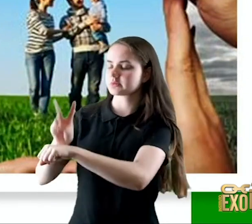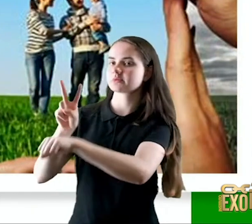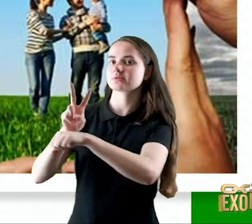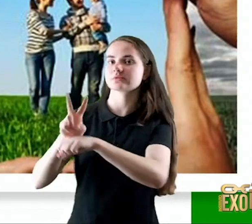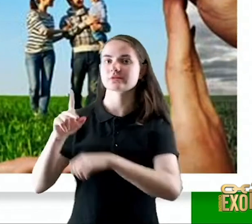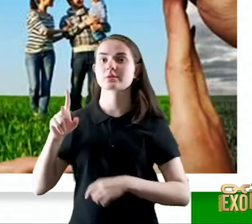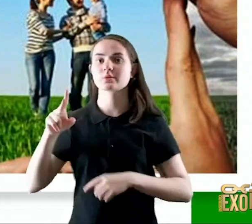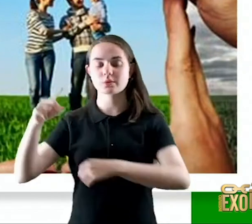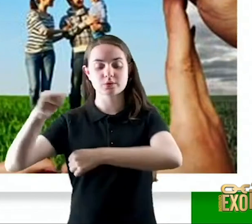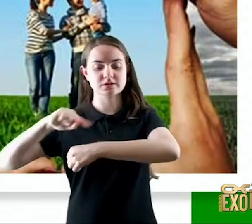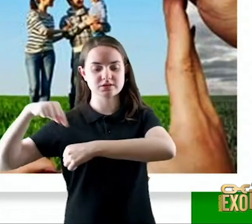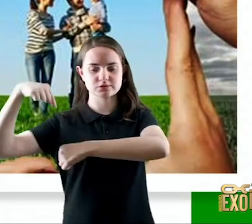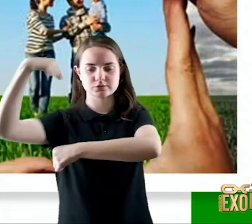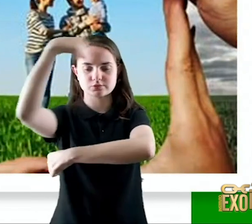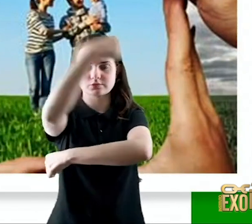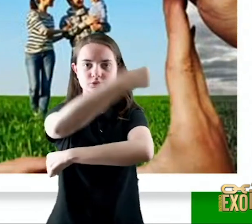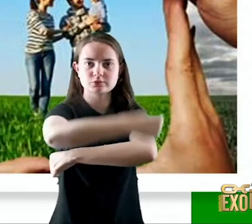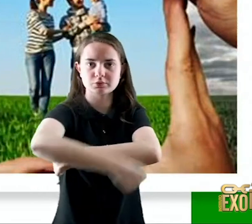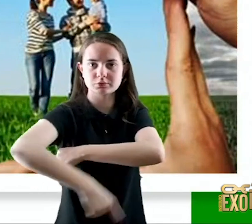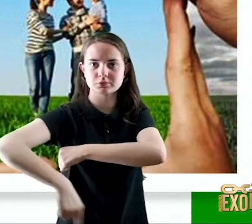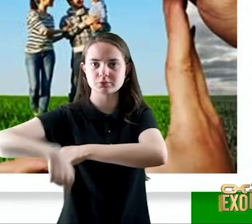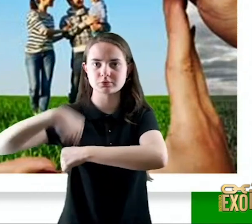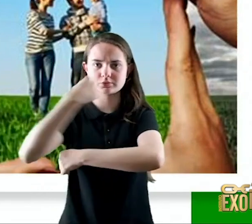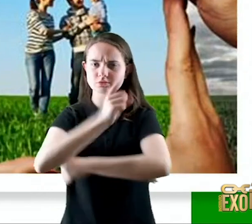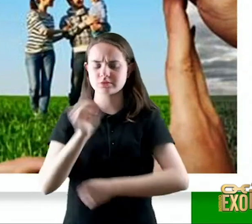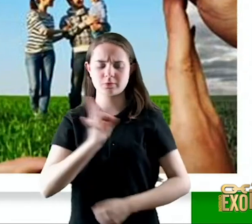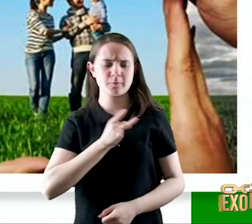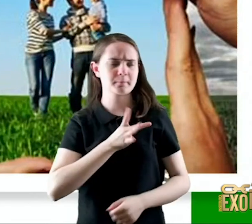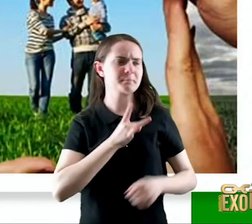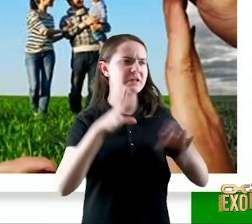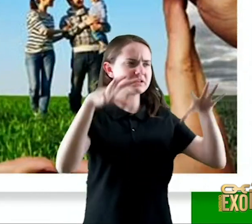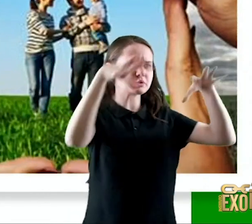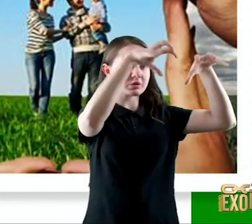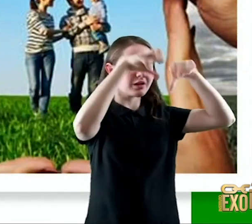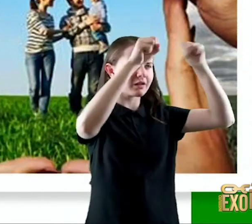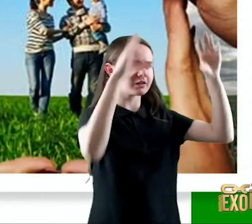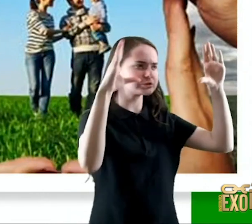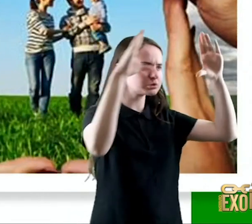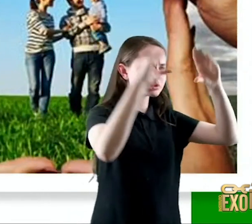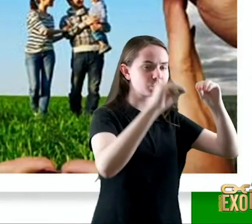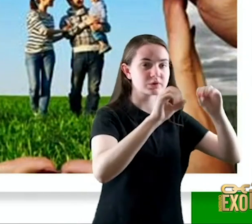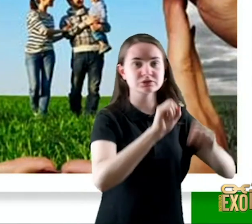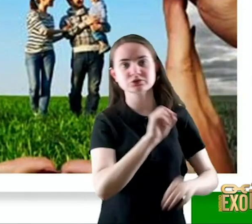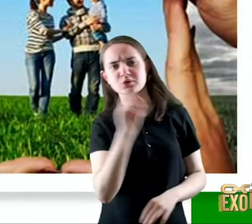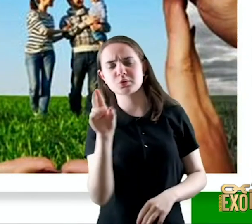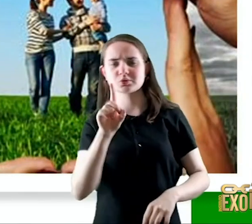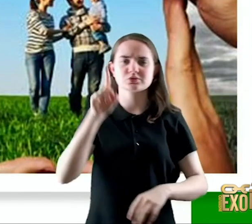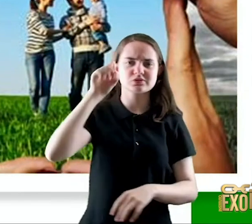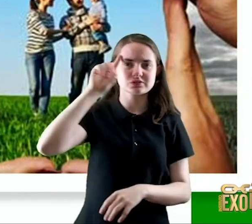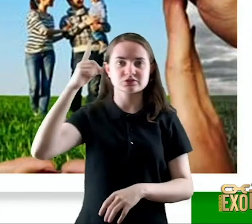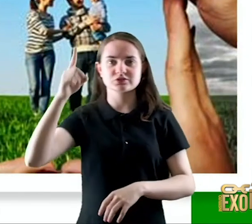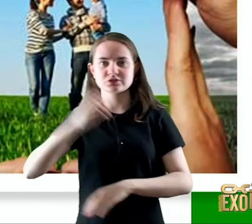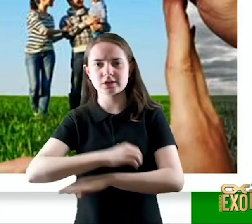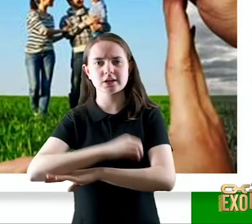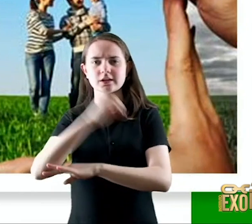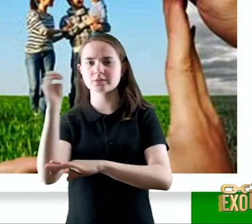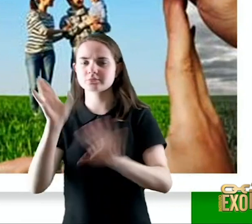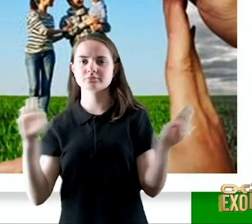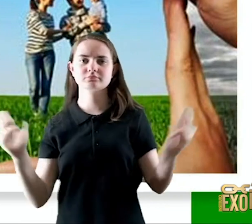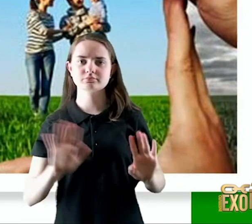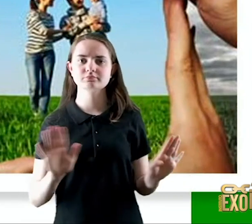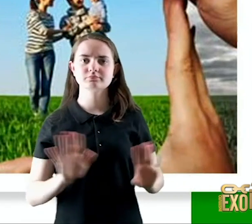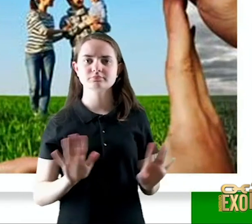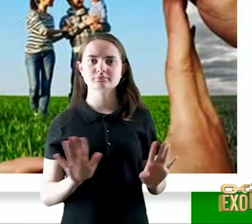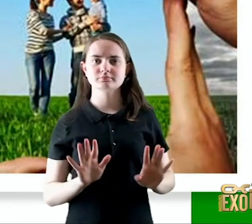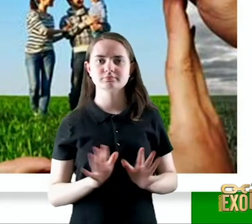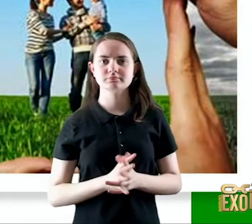protetor você não temerá o terror da noite nem a flecha que voa de dia nem a peste que se move sorrateira nas trevas